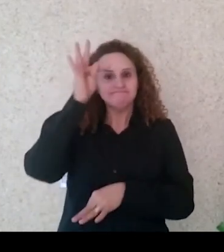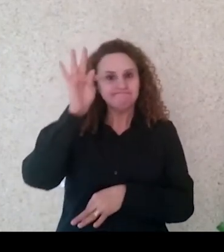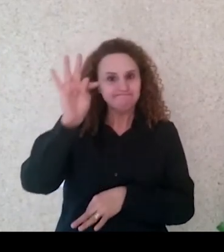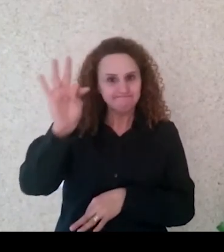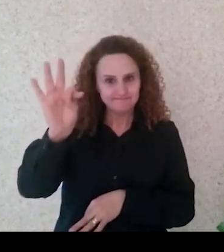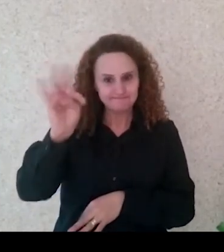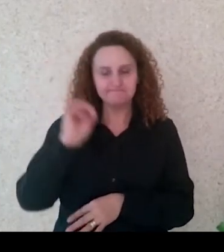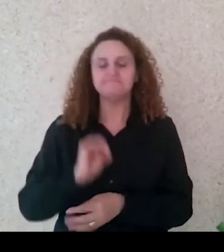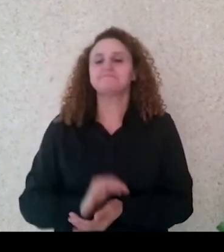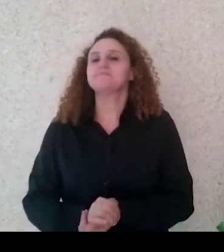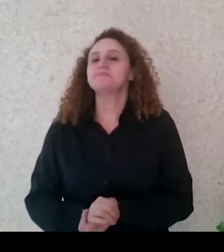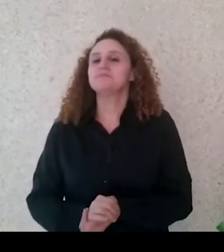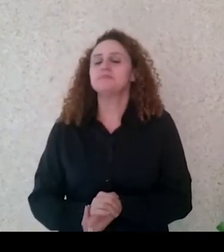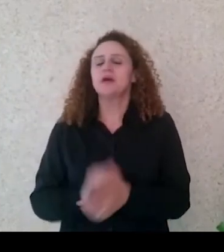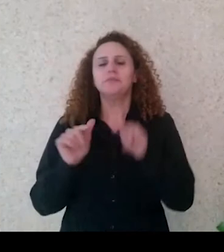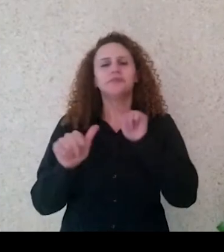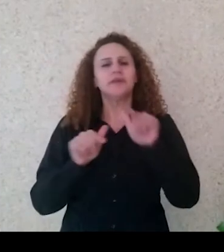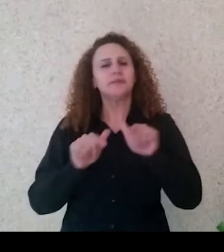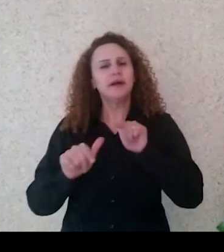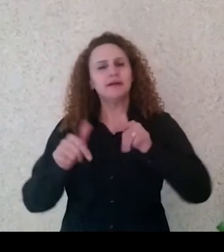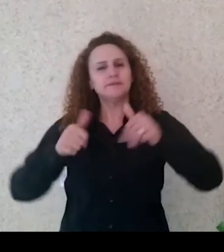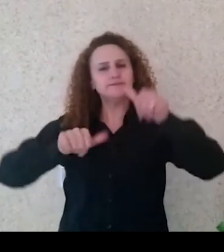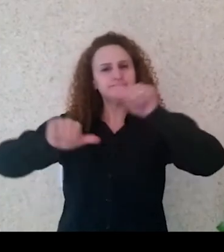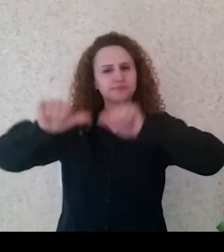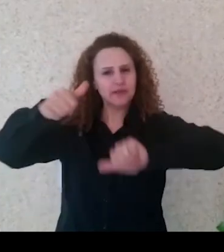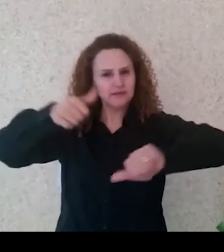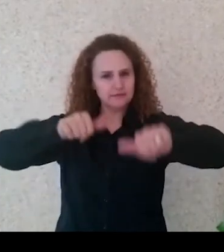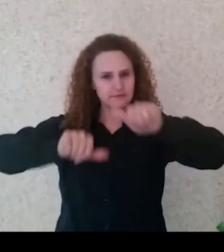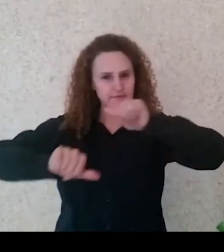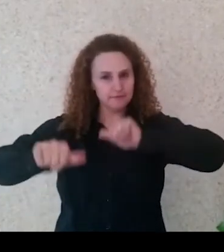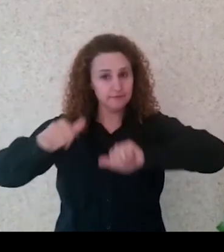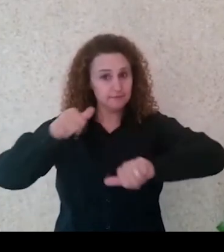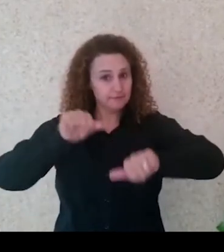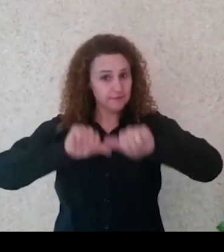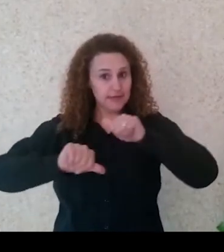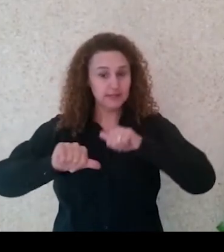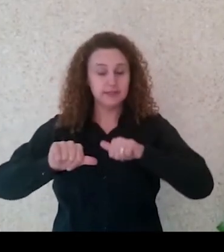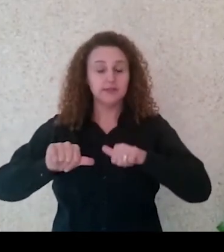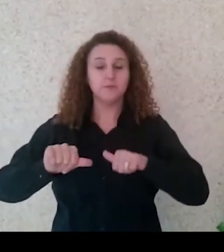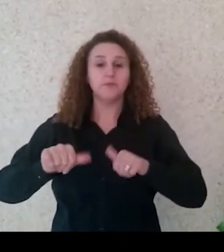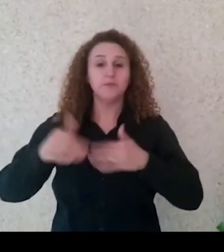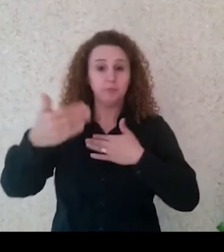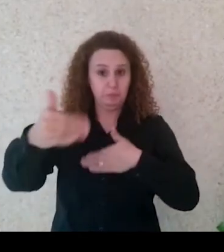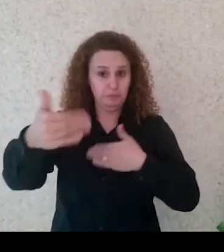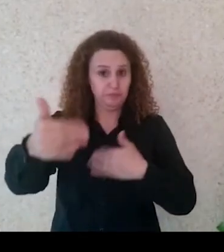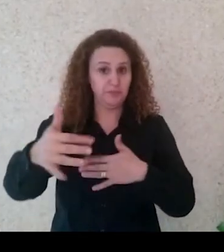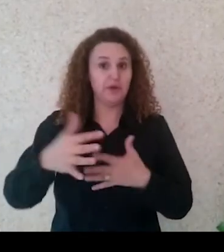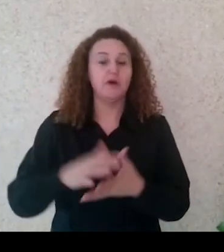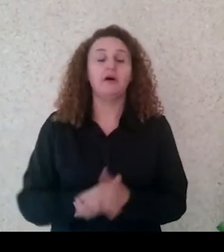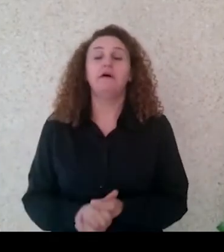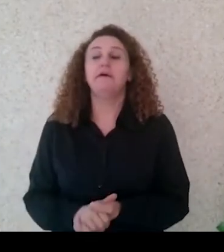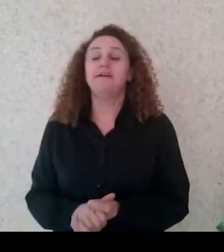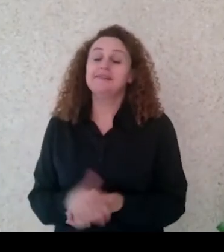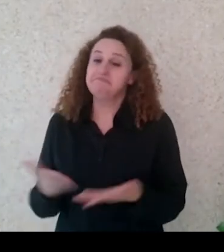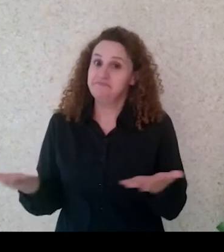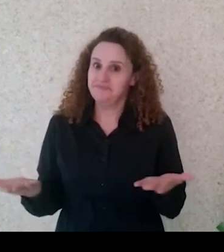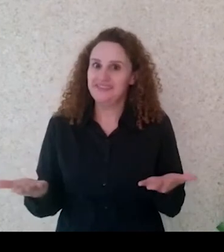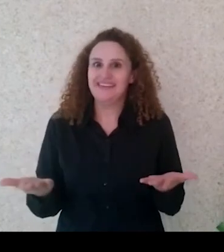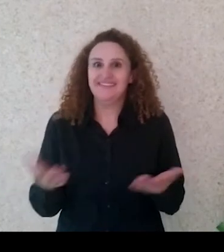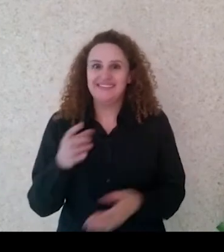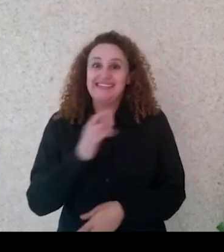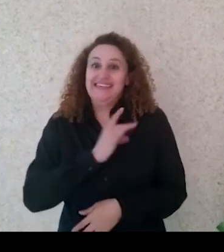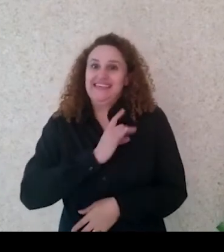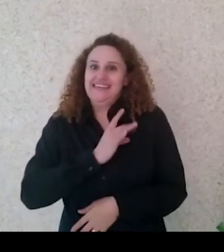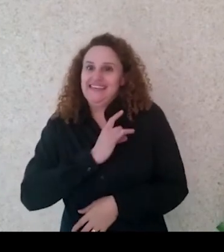com algumas avaliações, né? É claro, né? É que é o que vocês temem